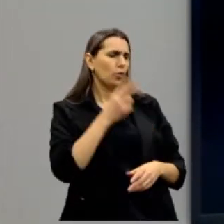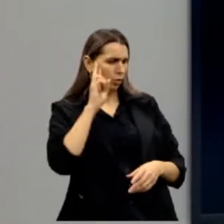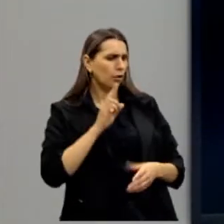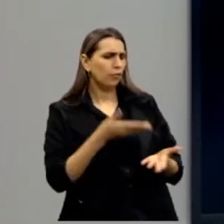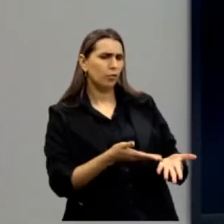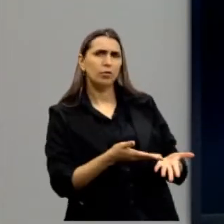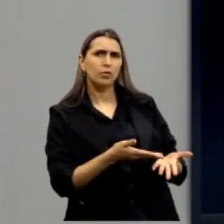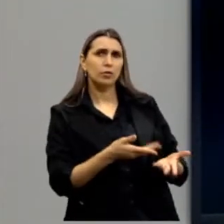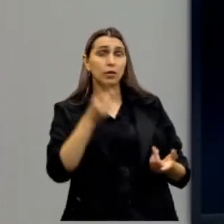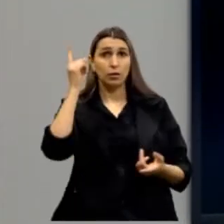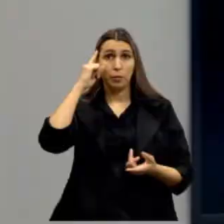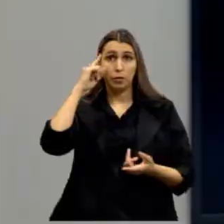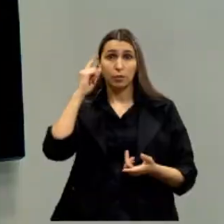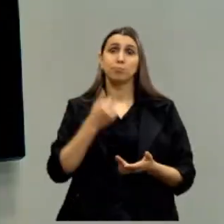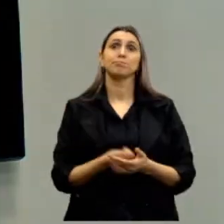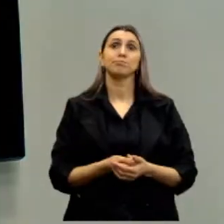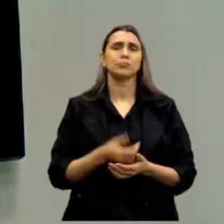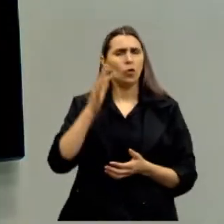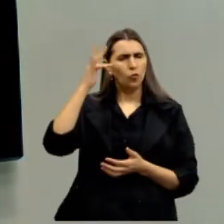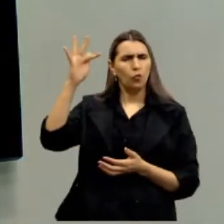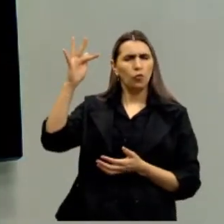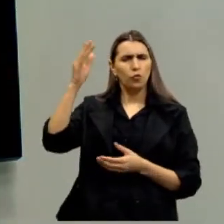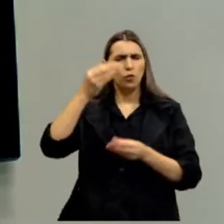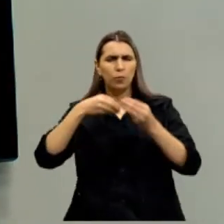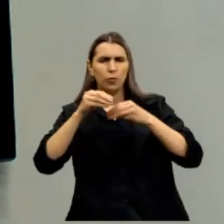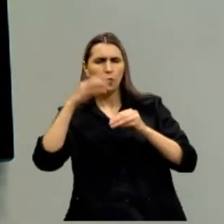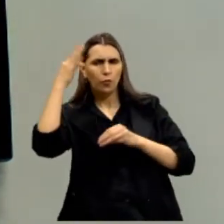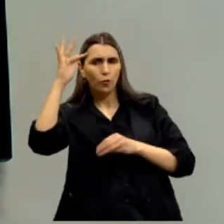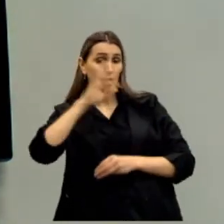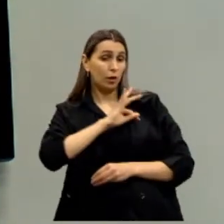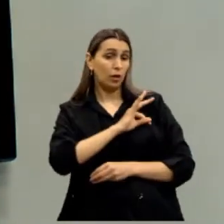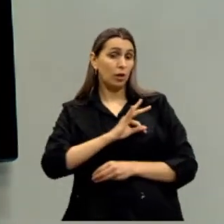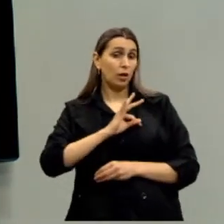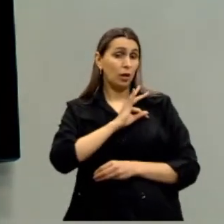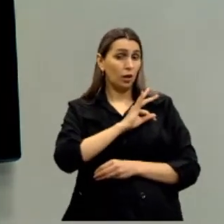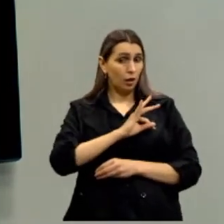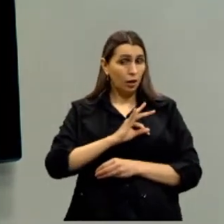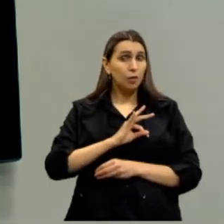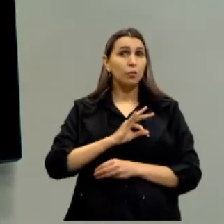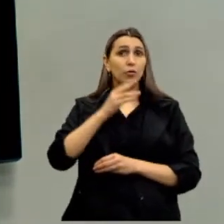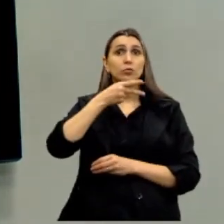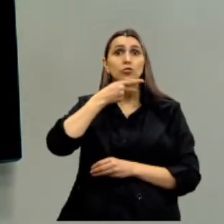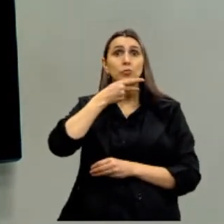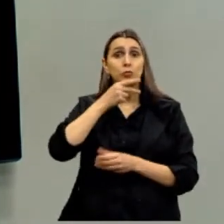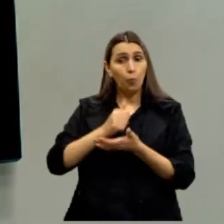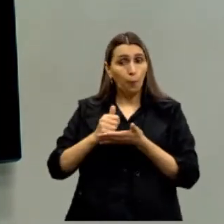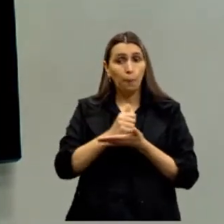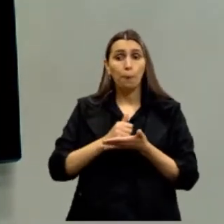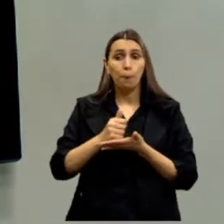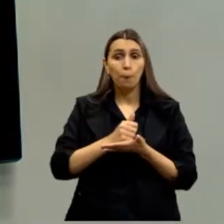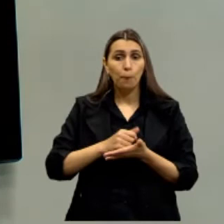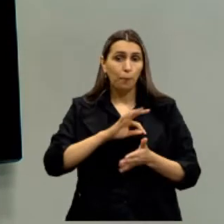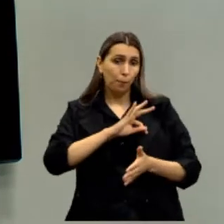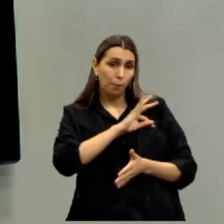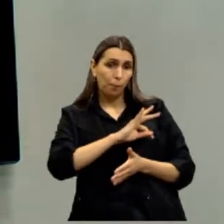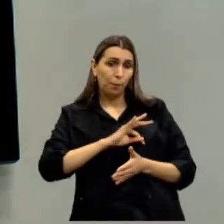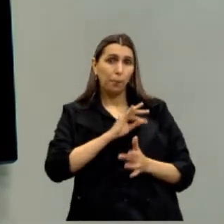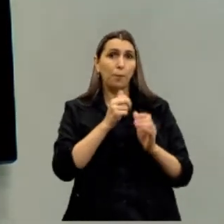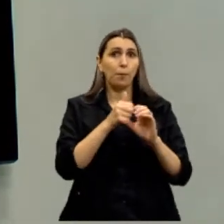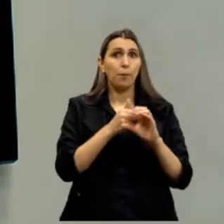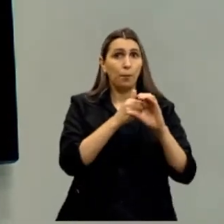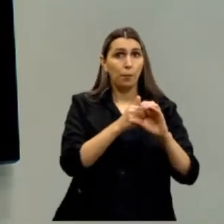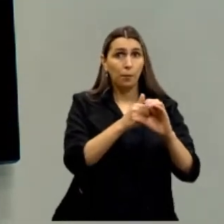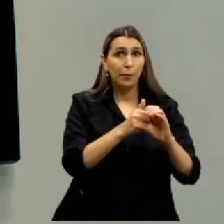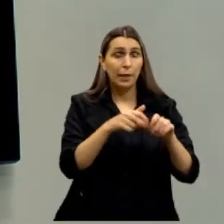Então essa visão desse pensador, ele mescla filosofia e teologia, uma filosofia de Platão, uma teologia do cristianismo,